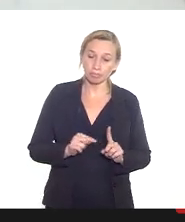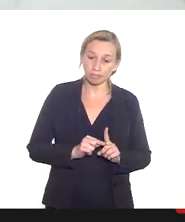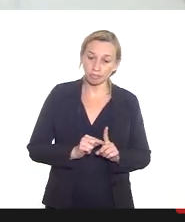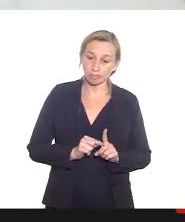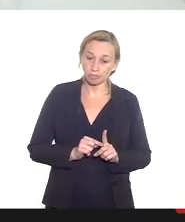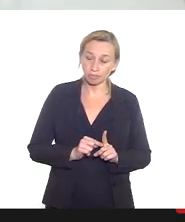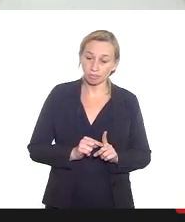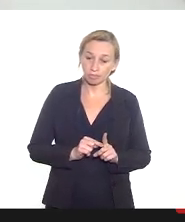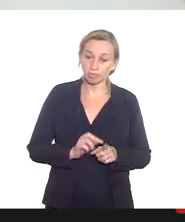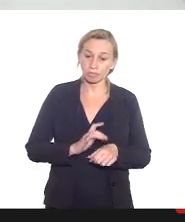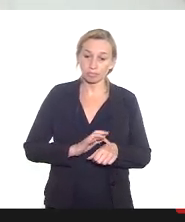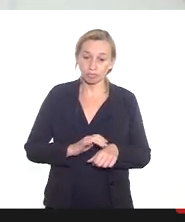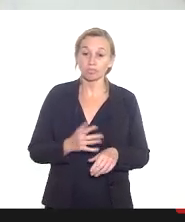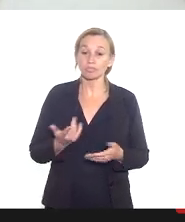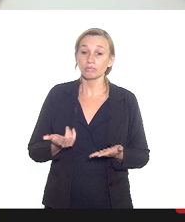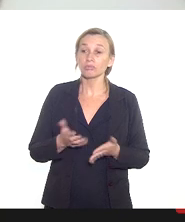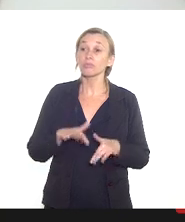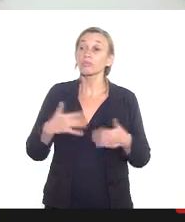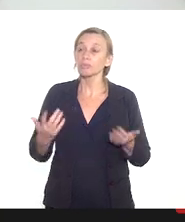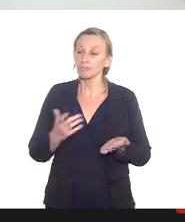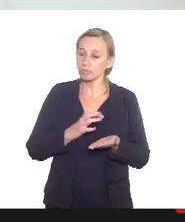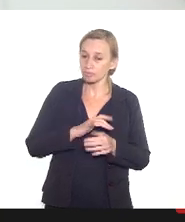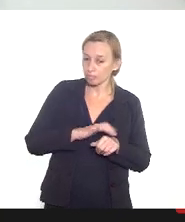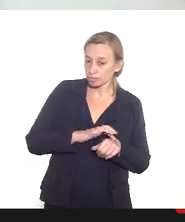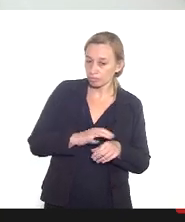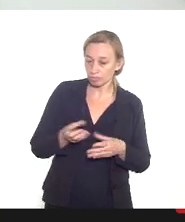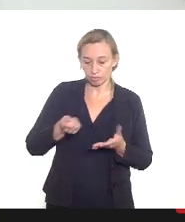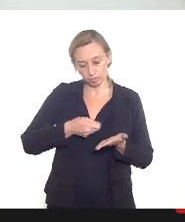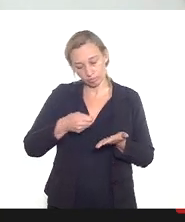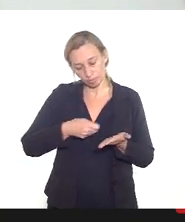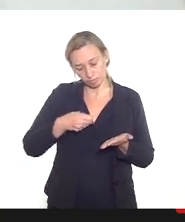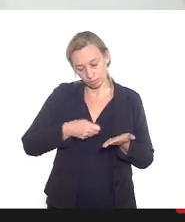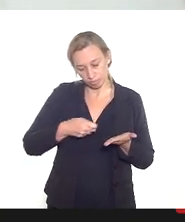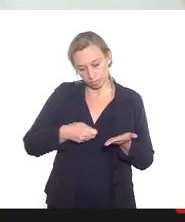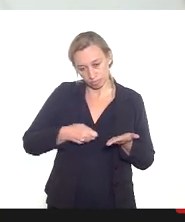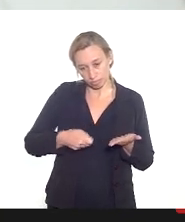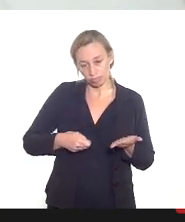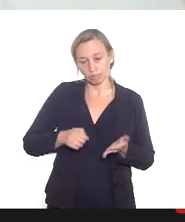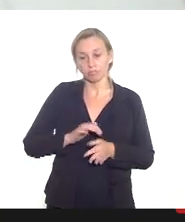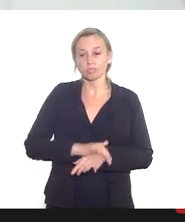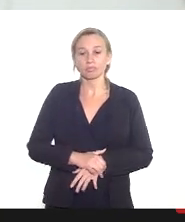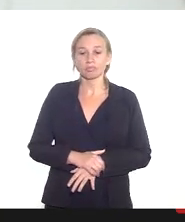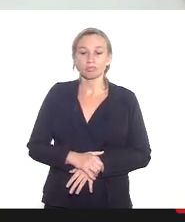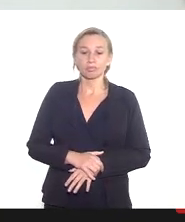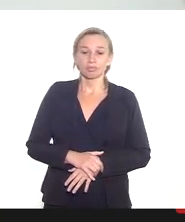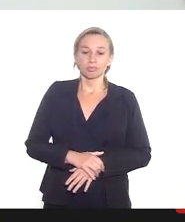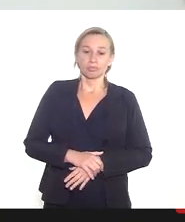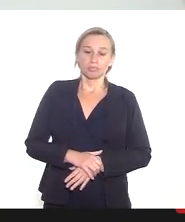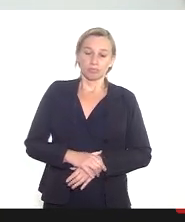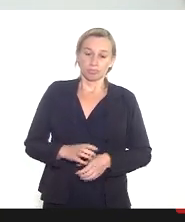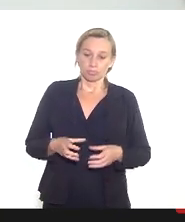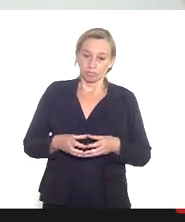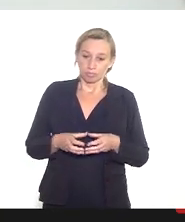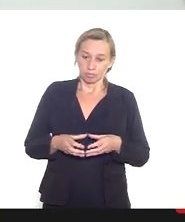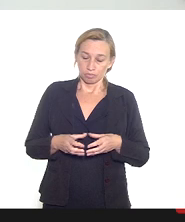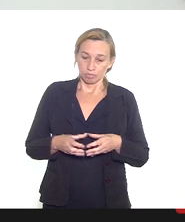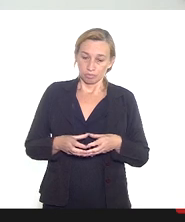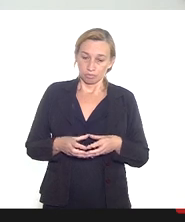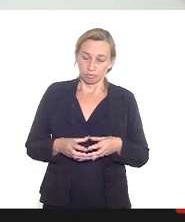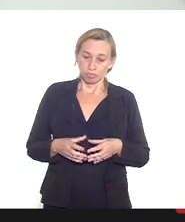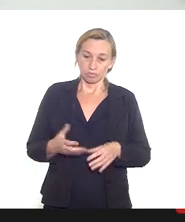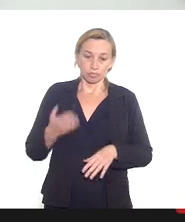comorbidade então as gestantes que estavam incluídas nas comorbidades listadas no programa municipal de imunização